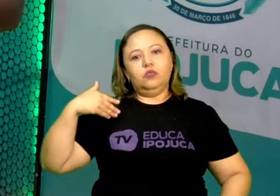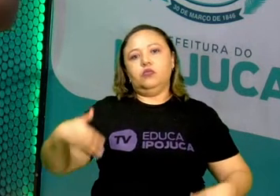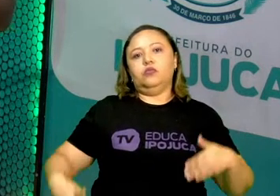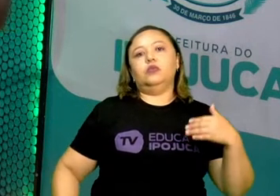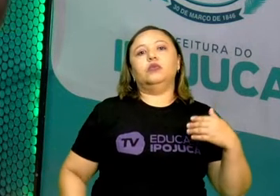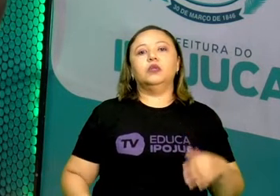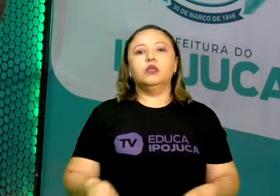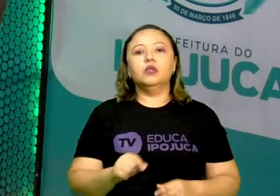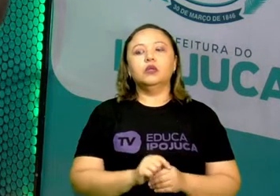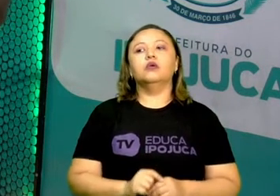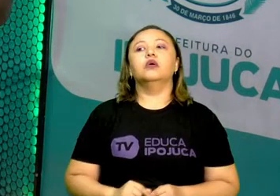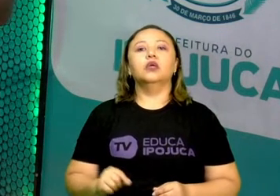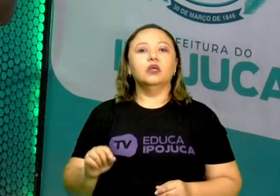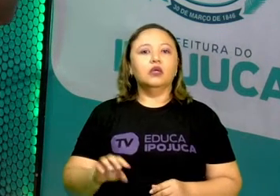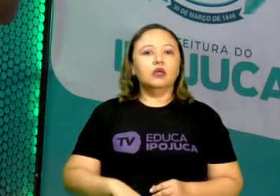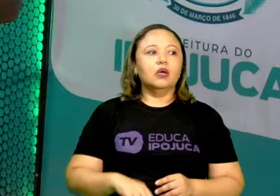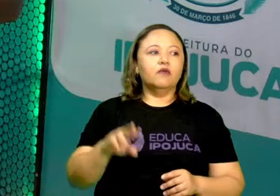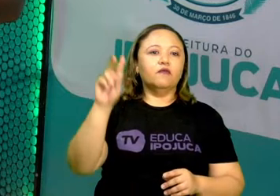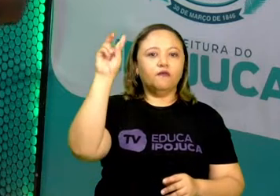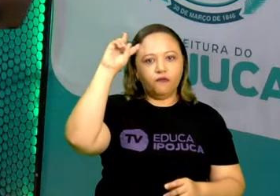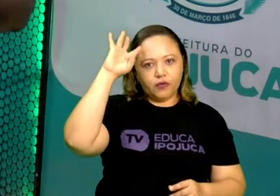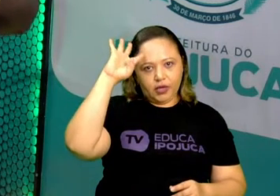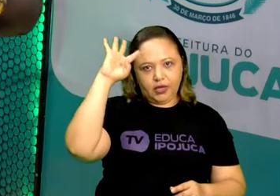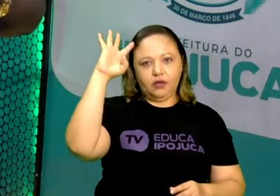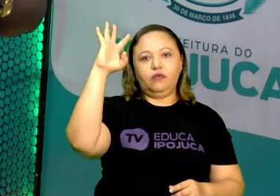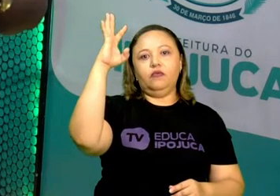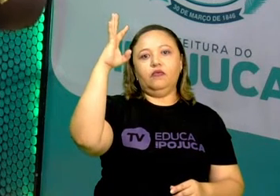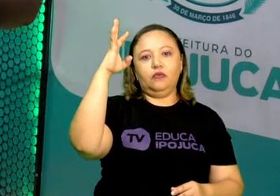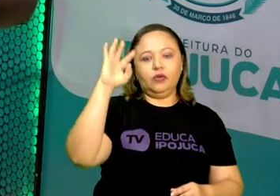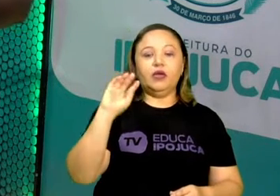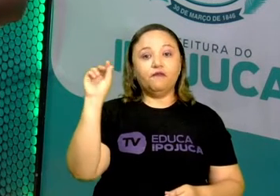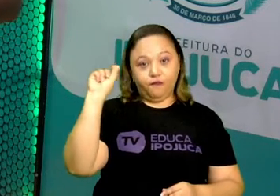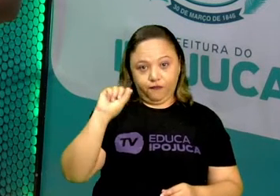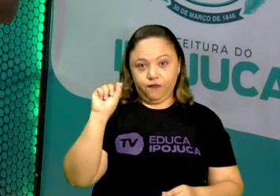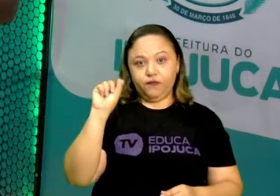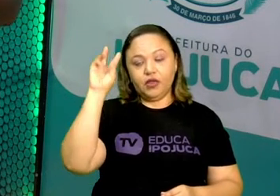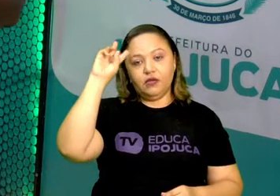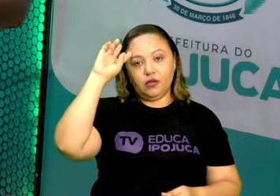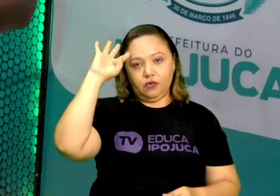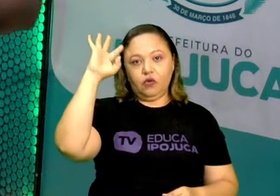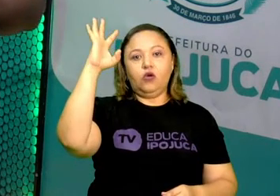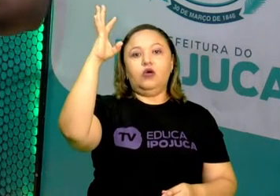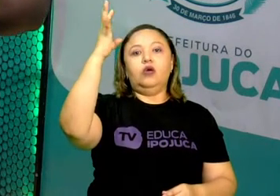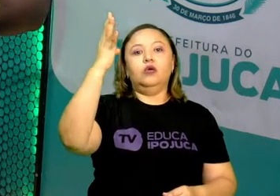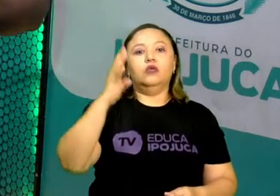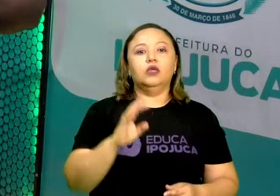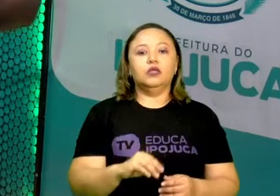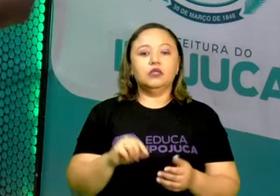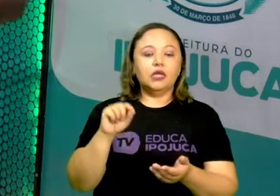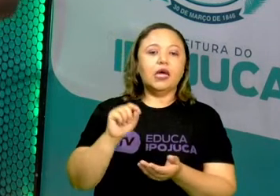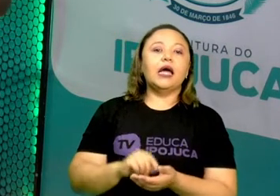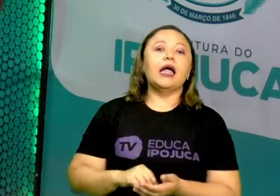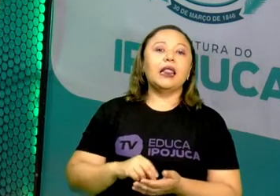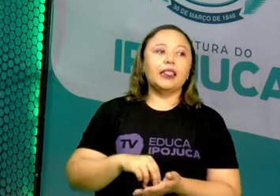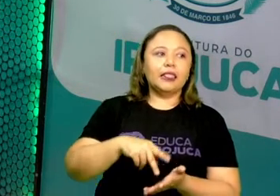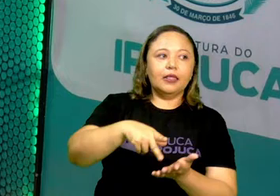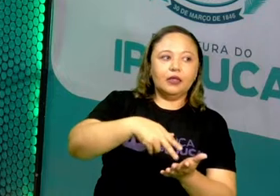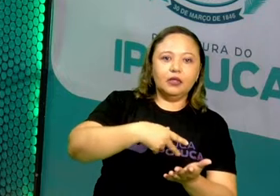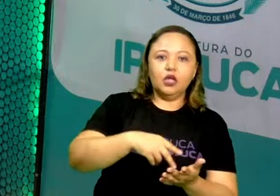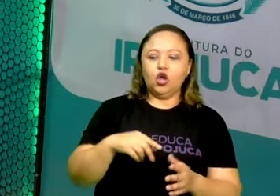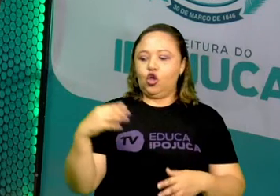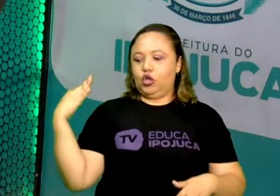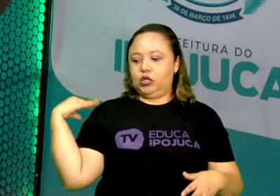na dança, como, por exemplo, em cima, embaixo, lado direito, lado